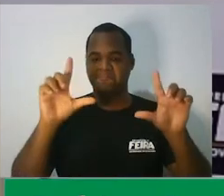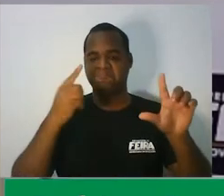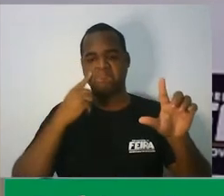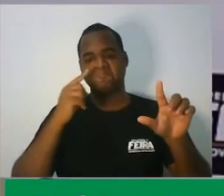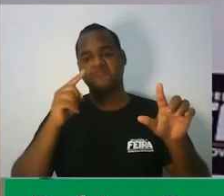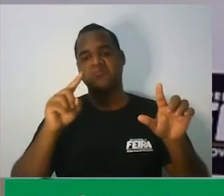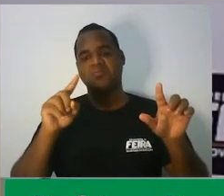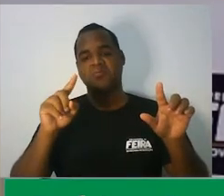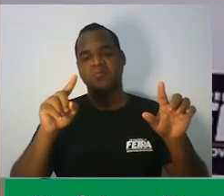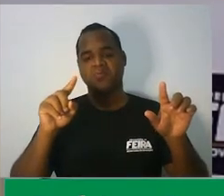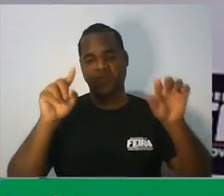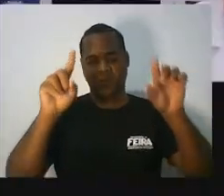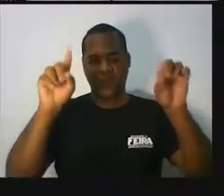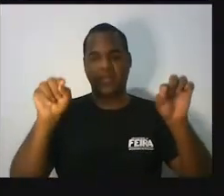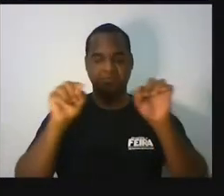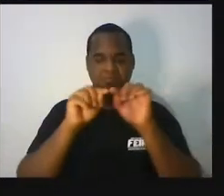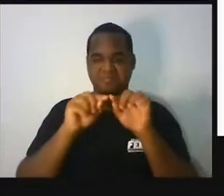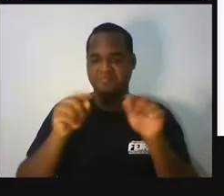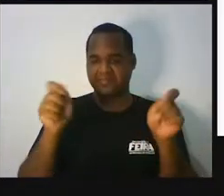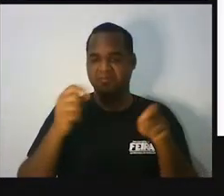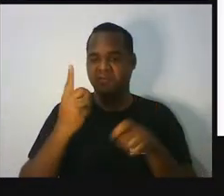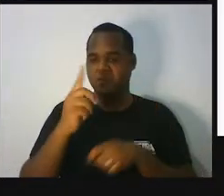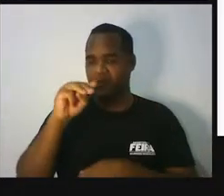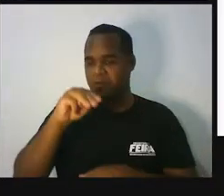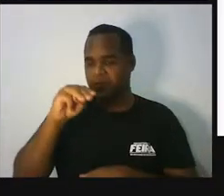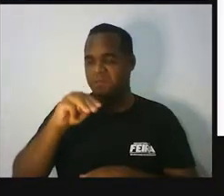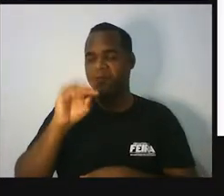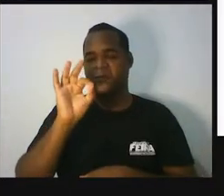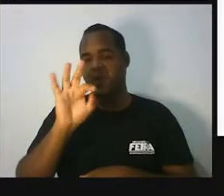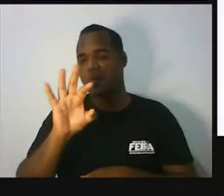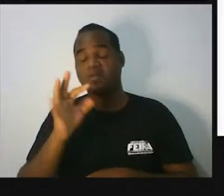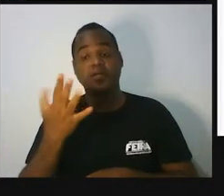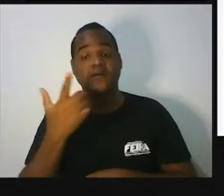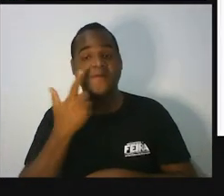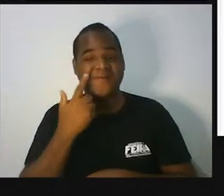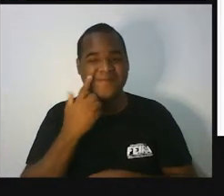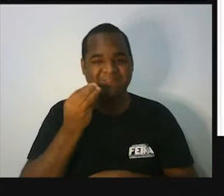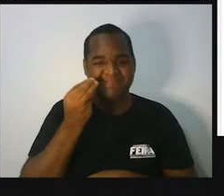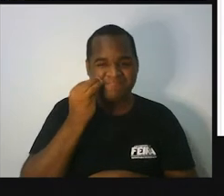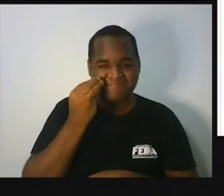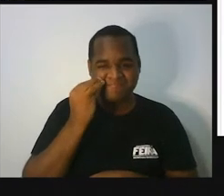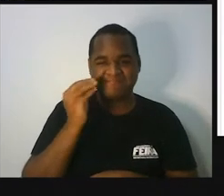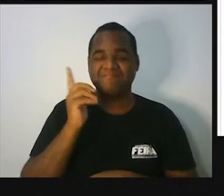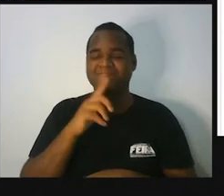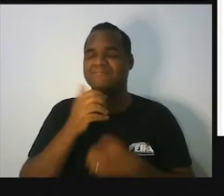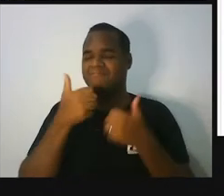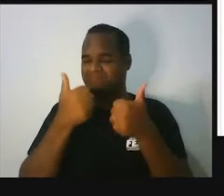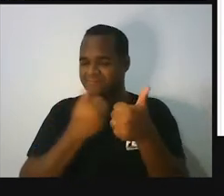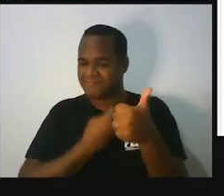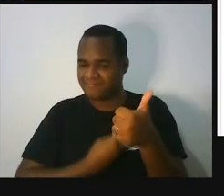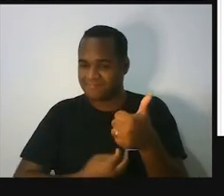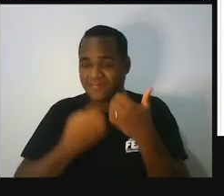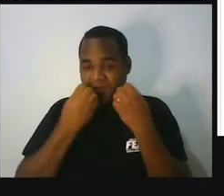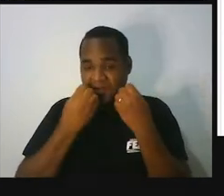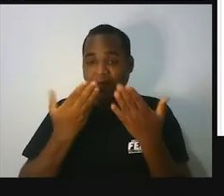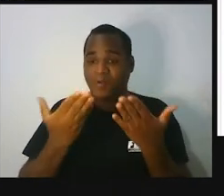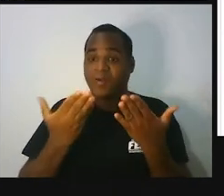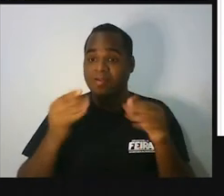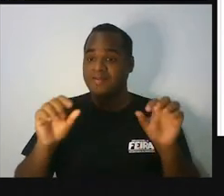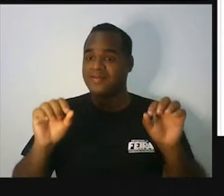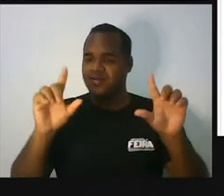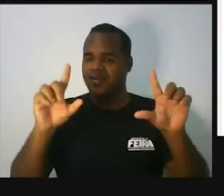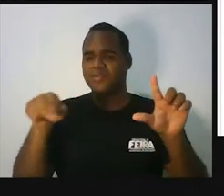só um minutinho, olha só, bom, está aí, essa é a tela que nós